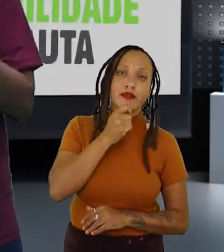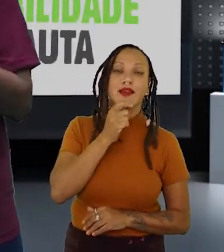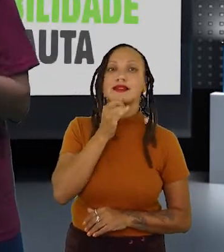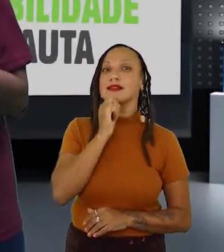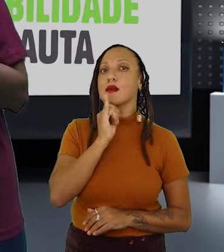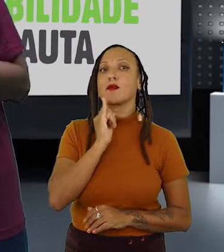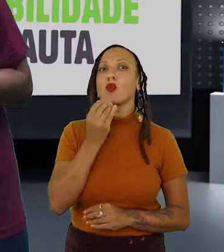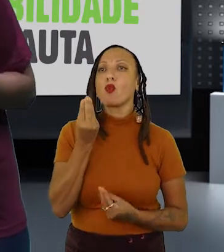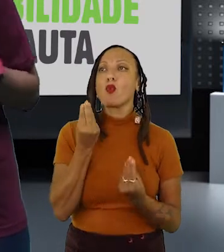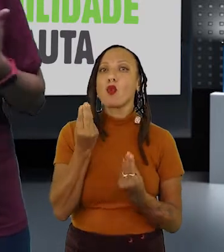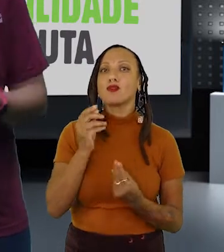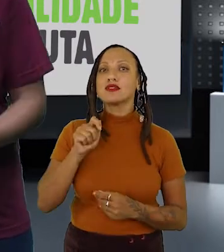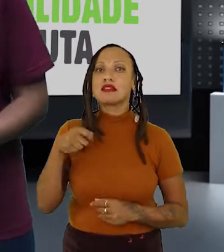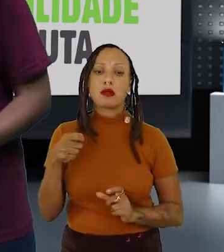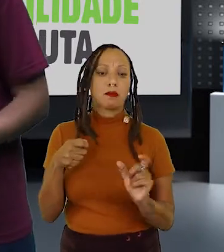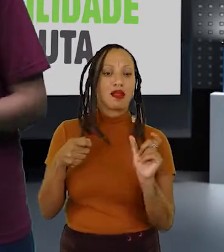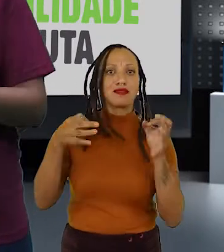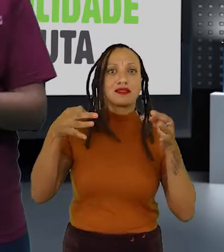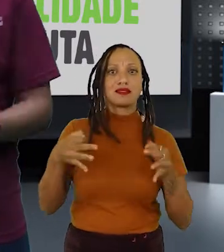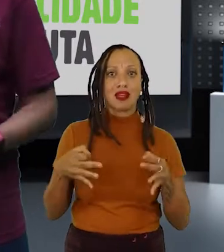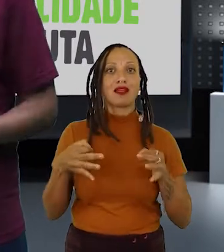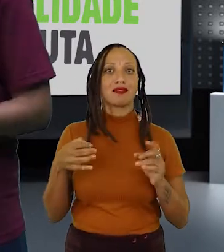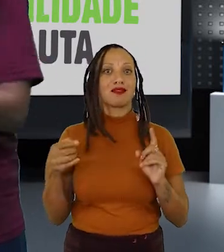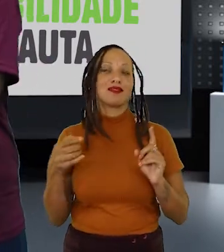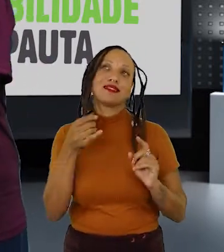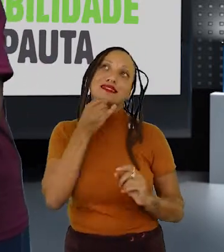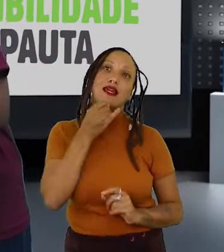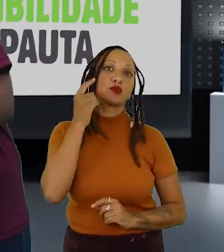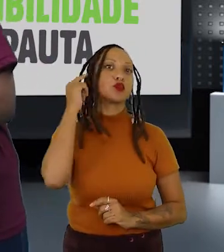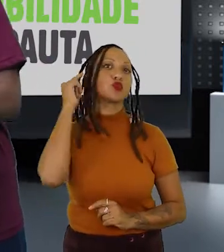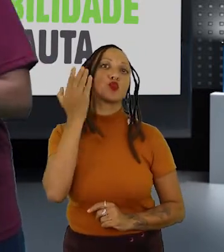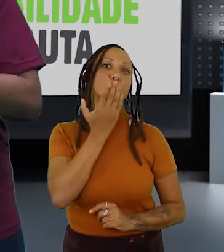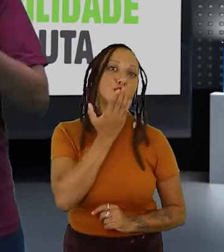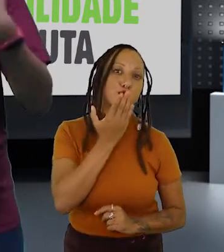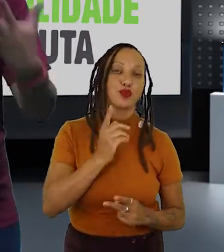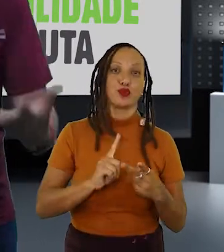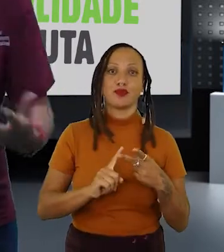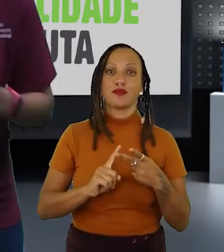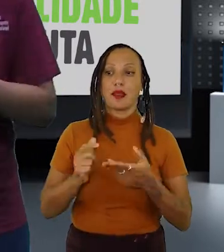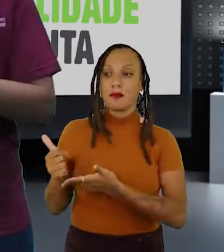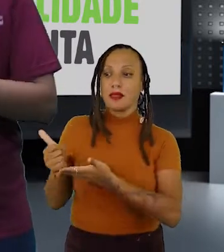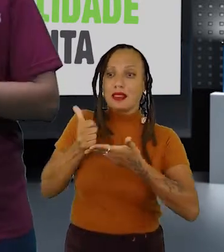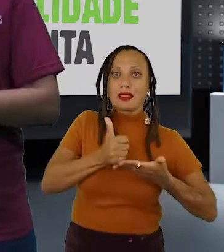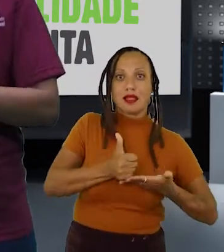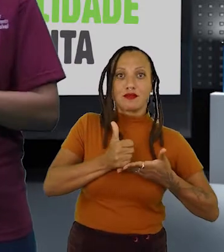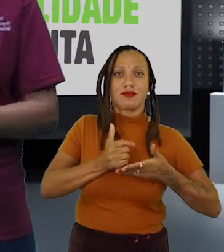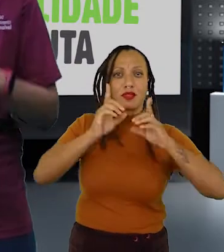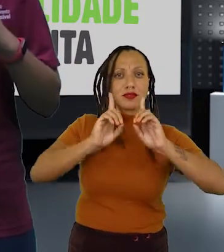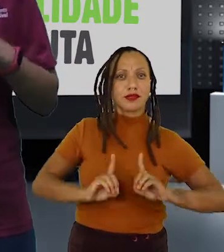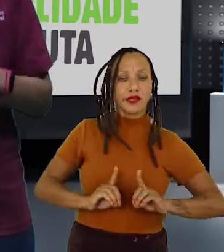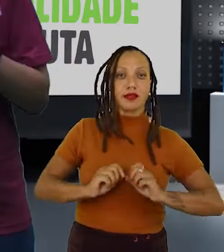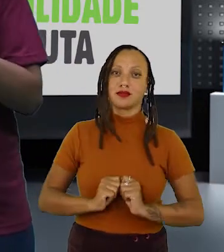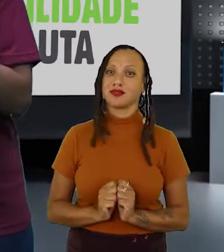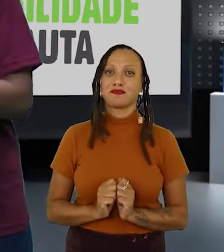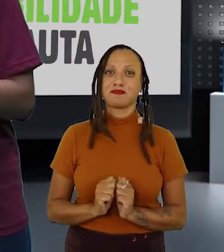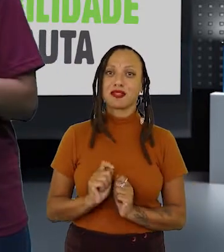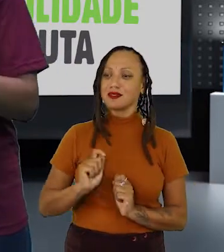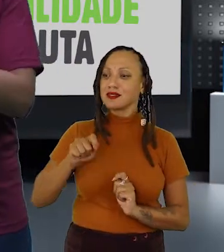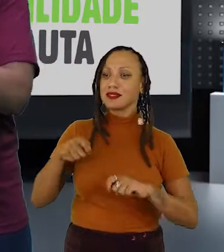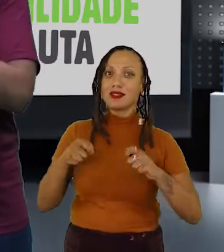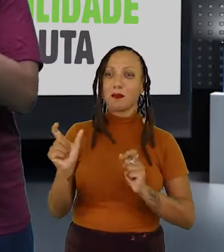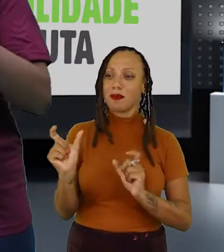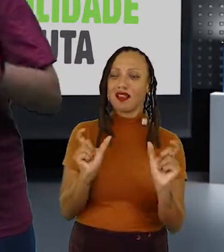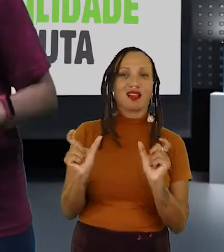aos termos que a gente tem que utilizar com o próximo. Por exemplo, surdo-mudo, portador também de deficiência. Esses